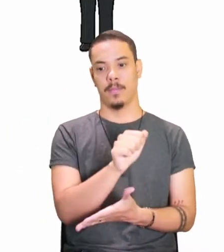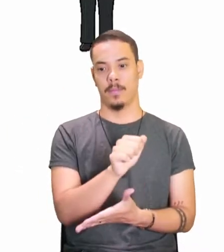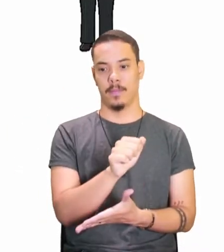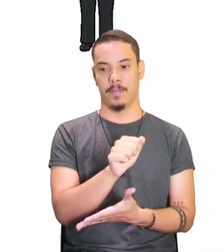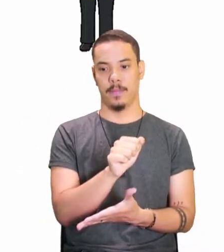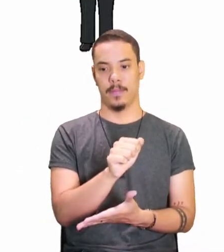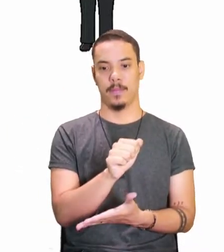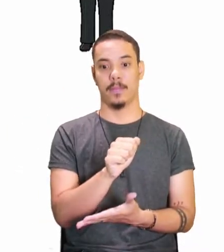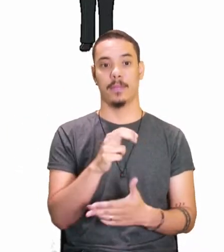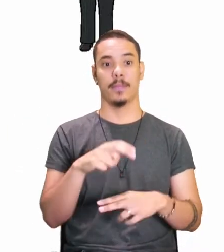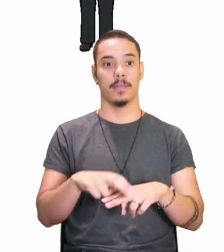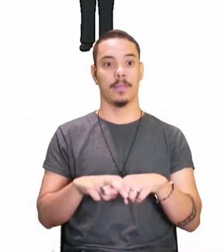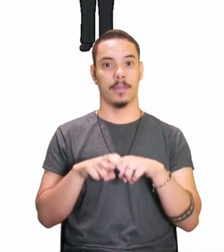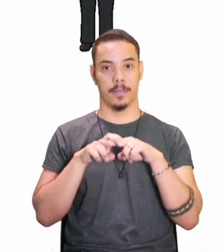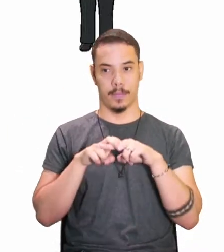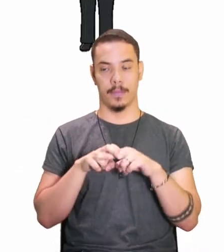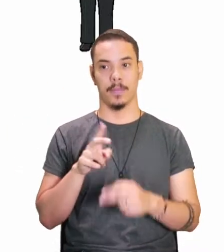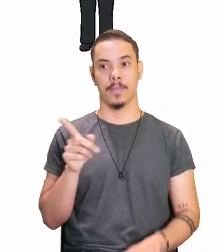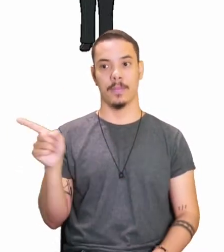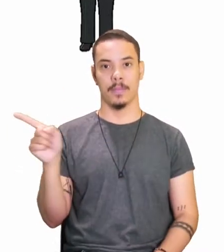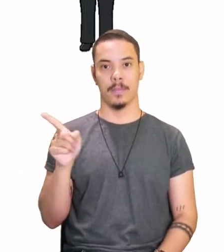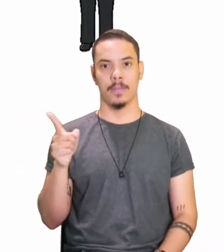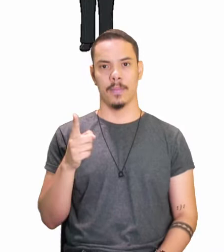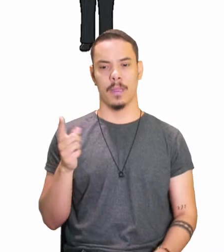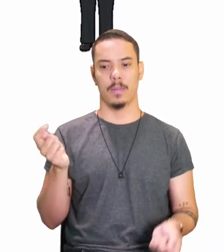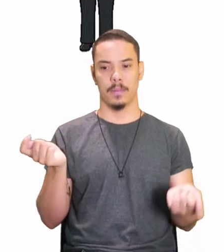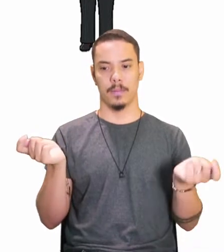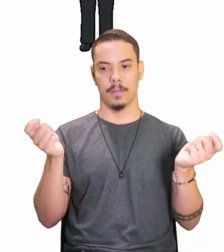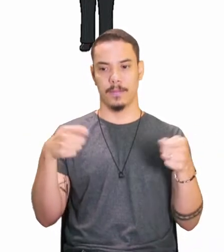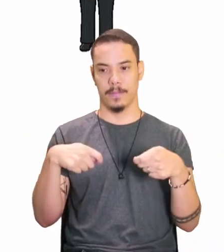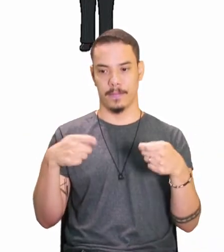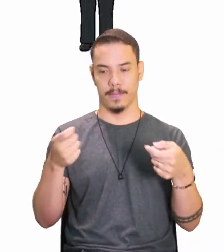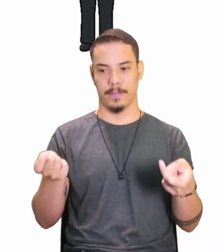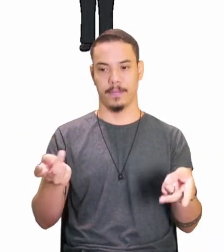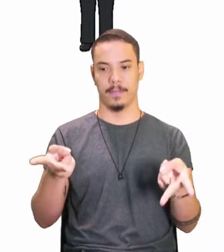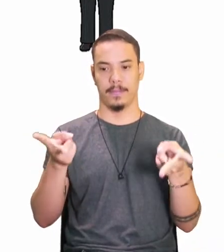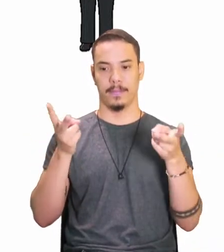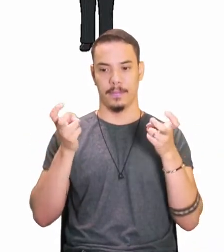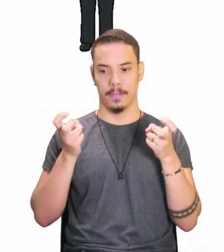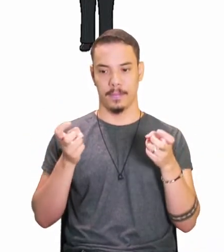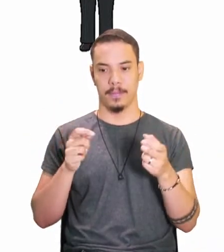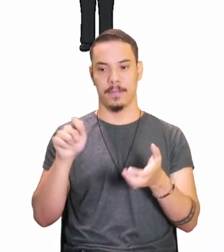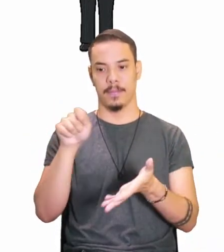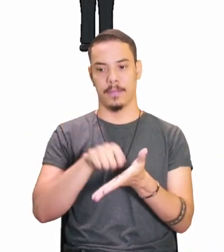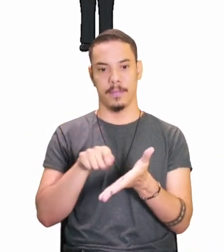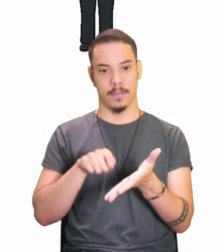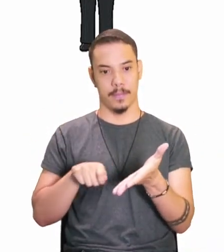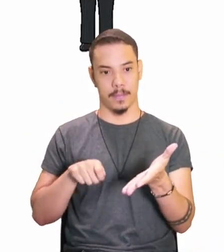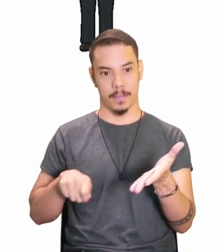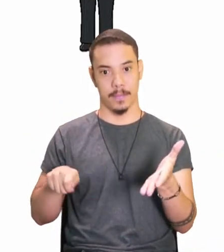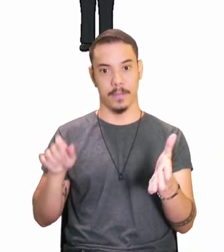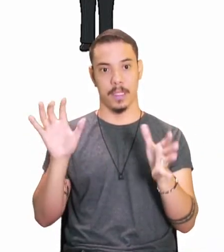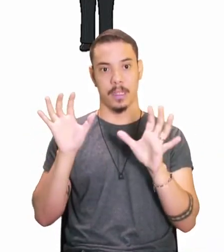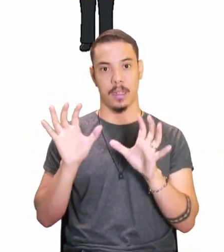Então, aqui, você percebe, nesta produção aqui,